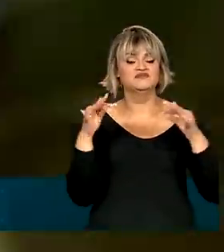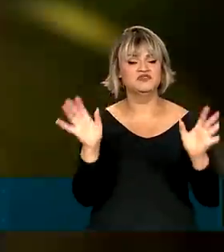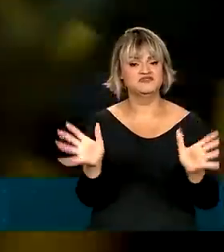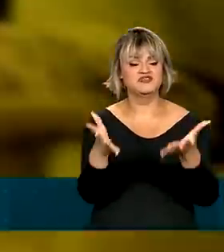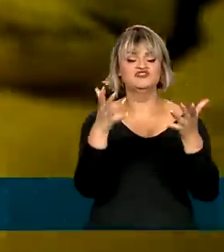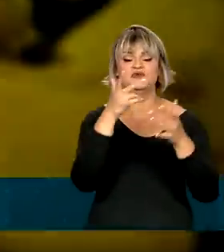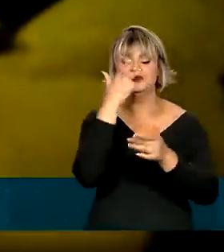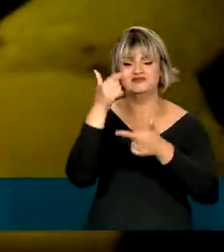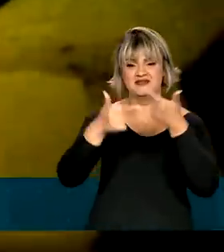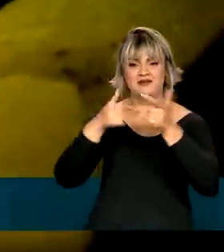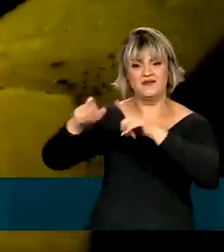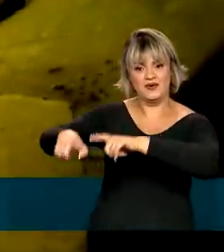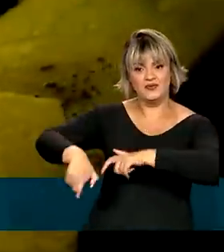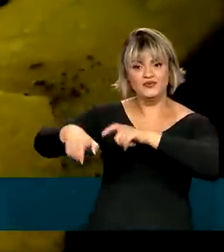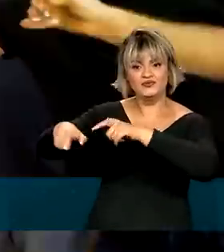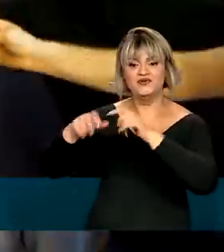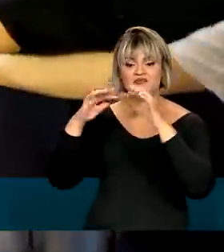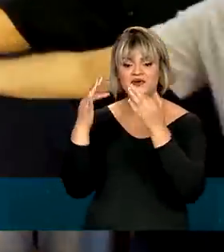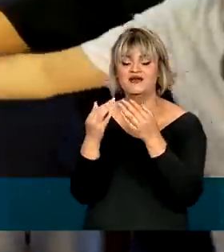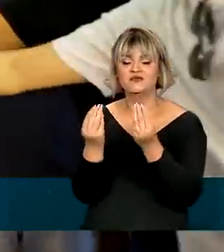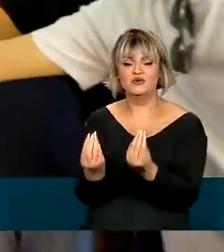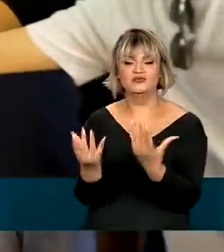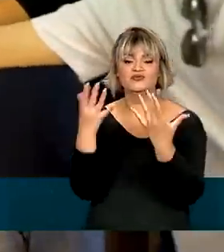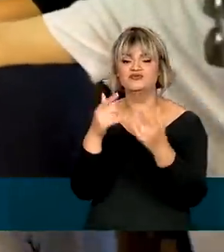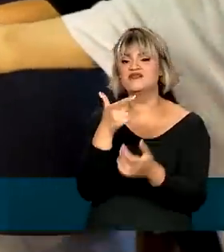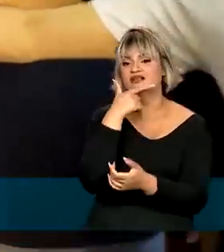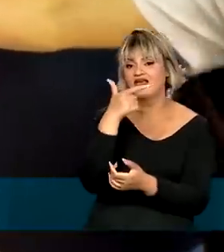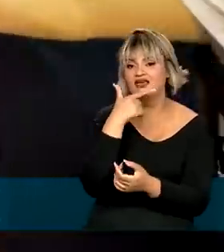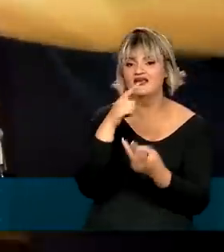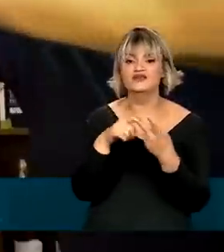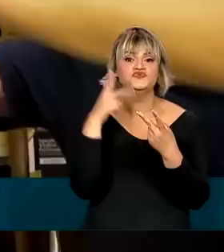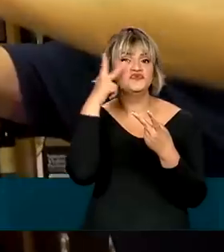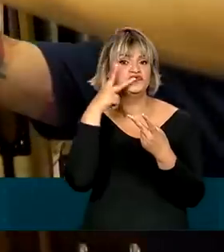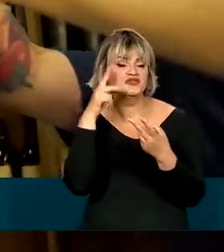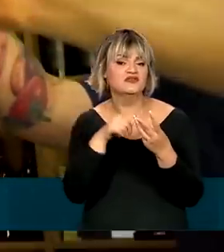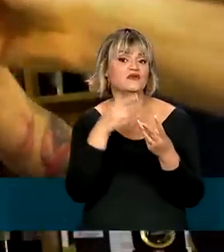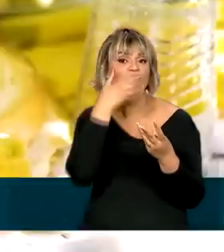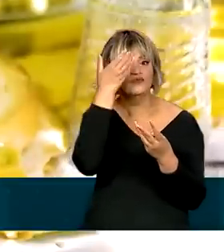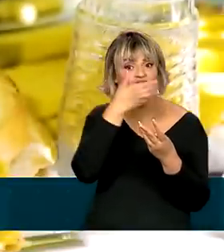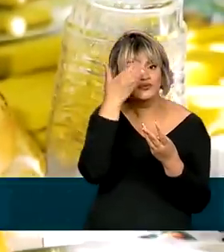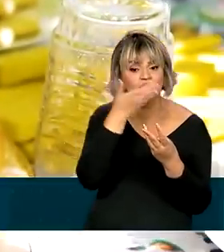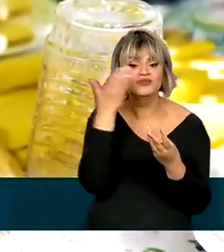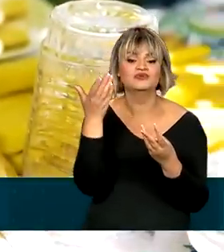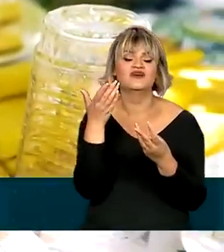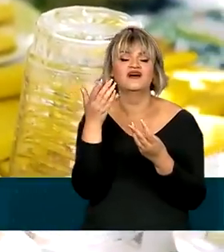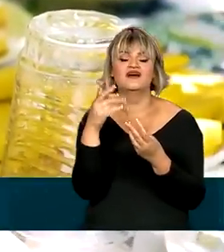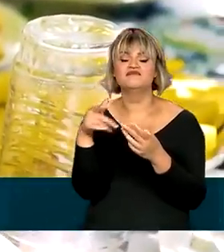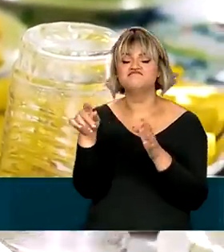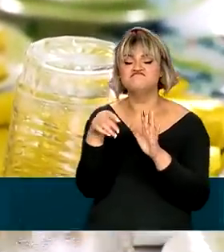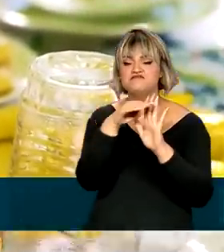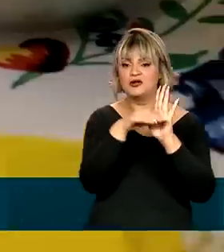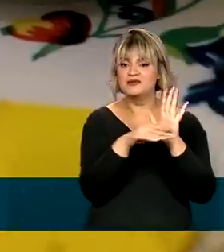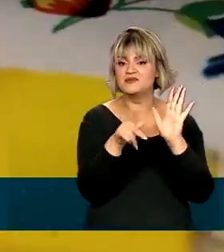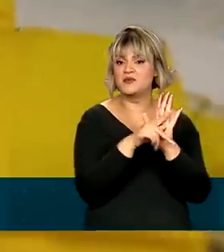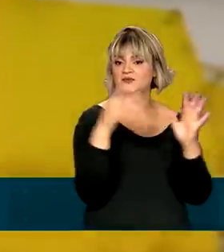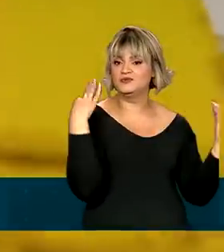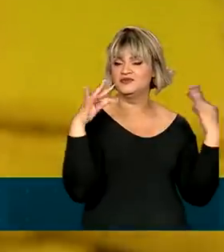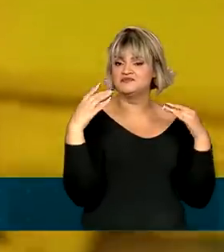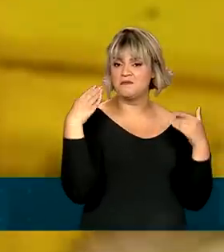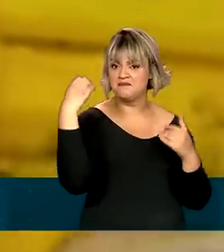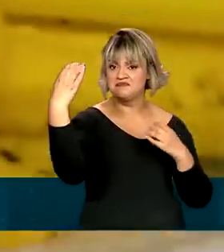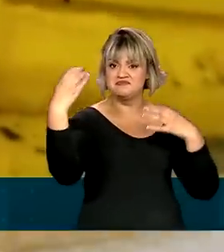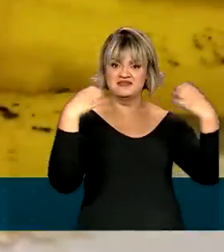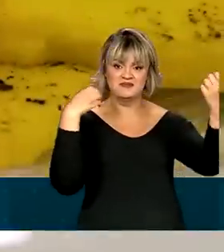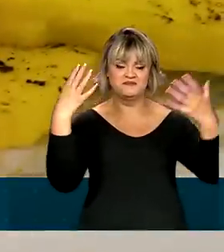agricultores familiares que produzem, por exemplo, queijos, vinhos e frutas aliados a roteiros turísticos. Desde o ano